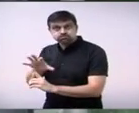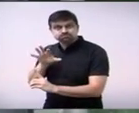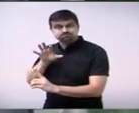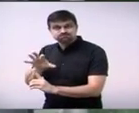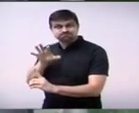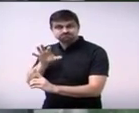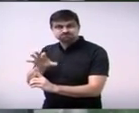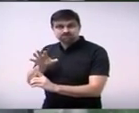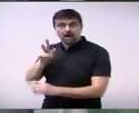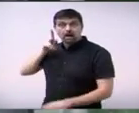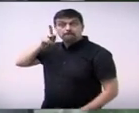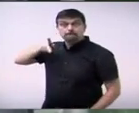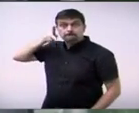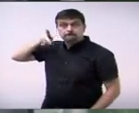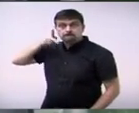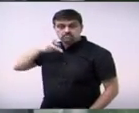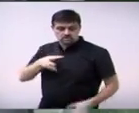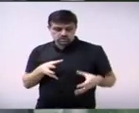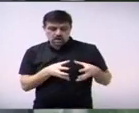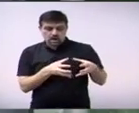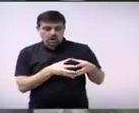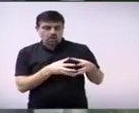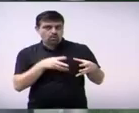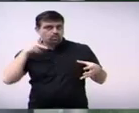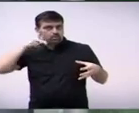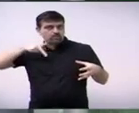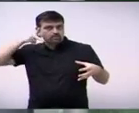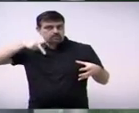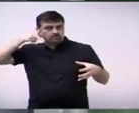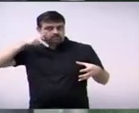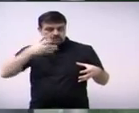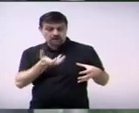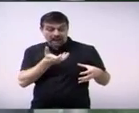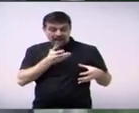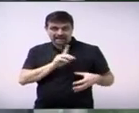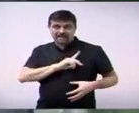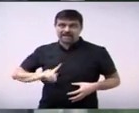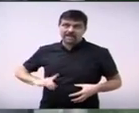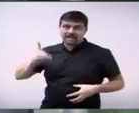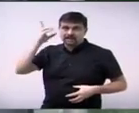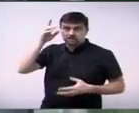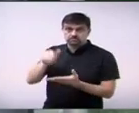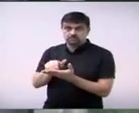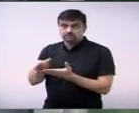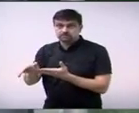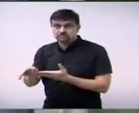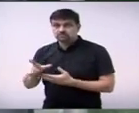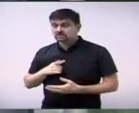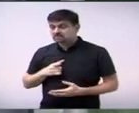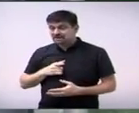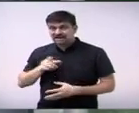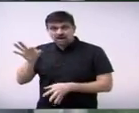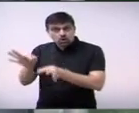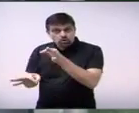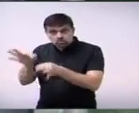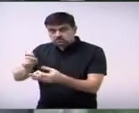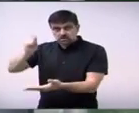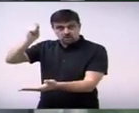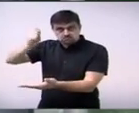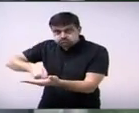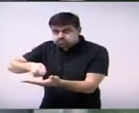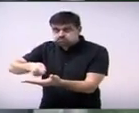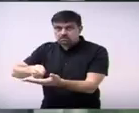mas é preciso ter uma fundamentação jurídica e não se constatou até o presente